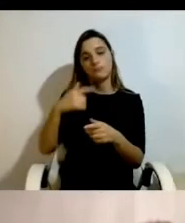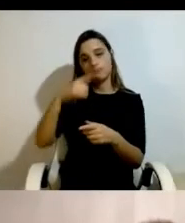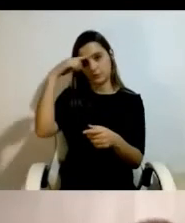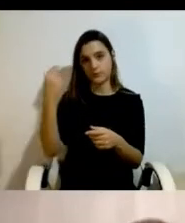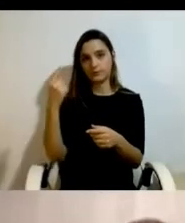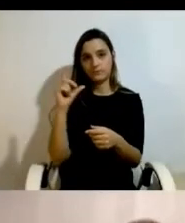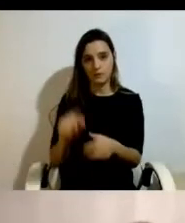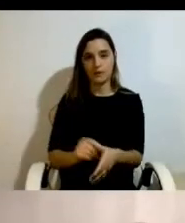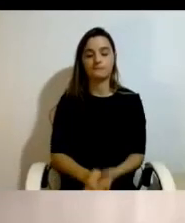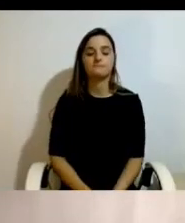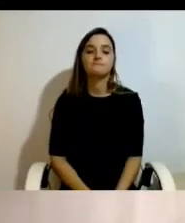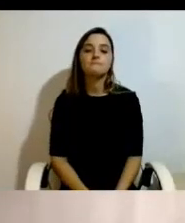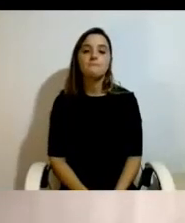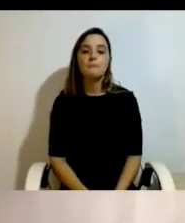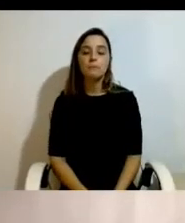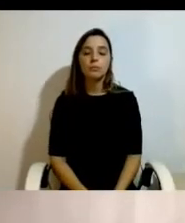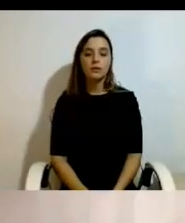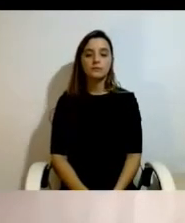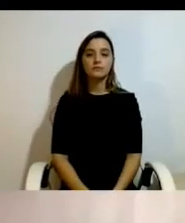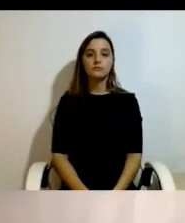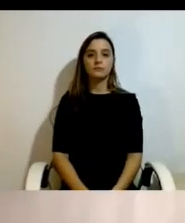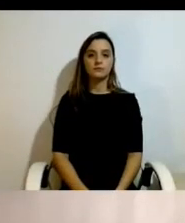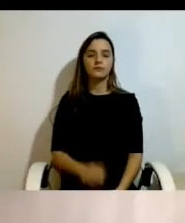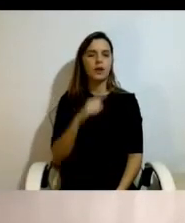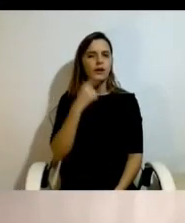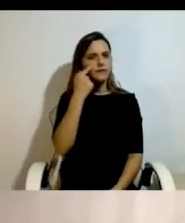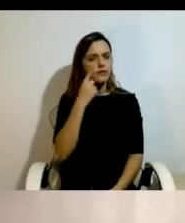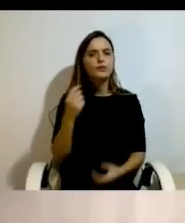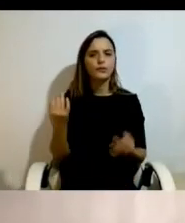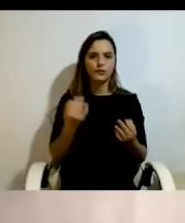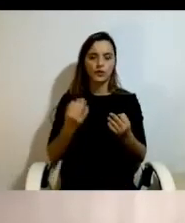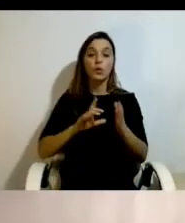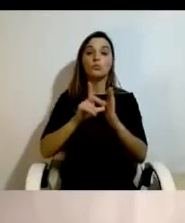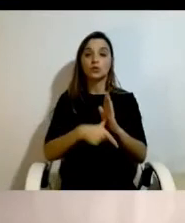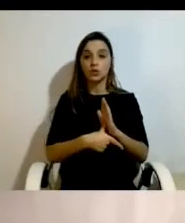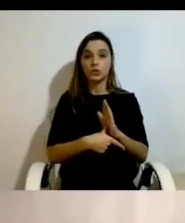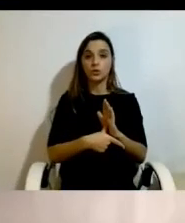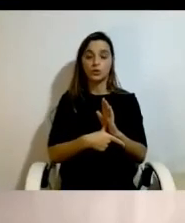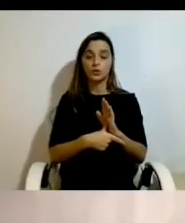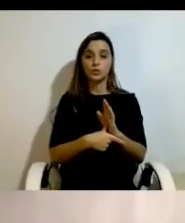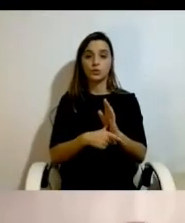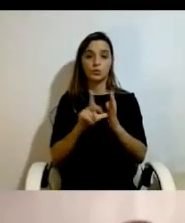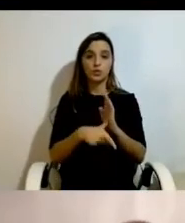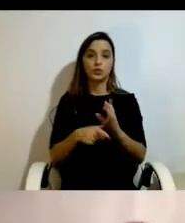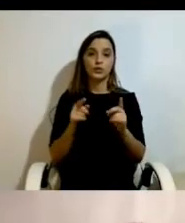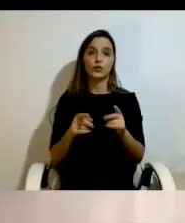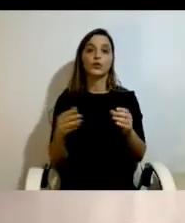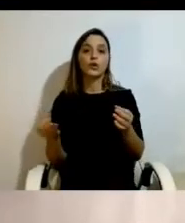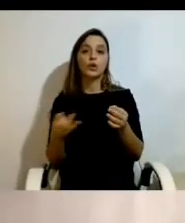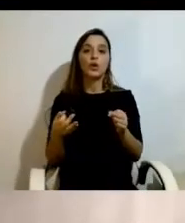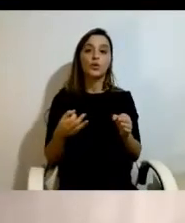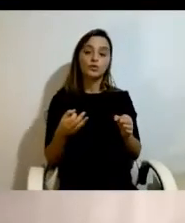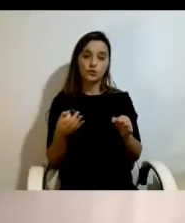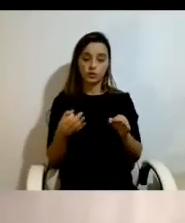sobreposto. Conseguimos verificarmos que o projeto, este projeto, teve um elevado nível de